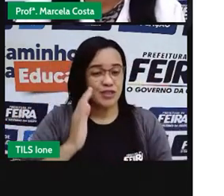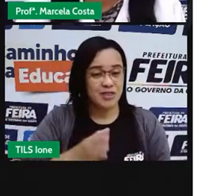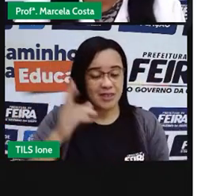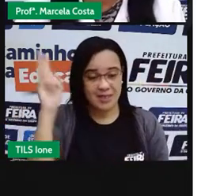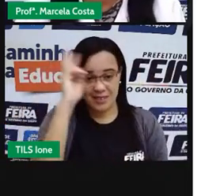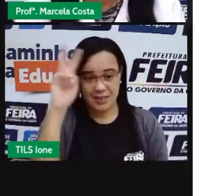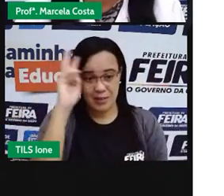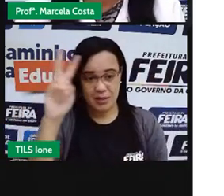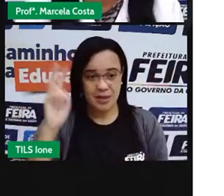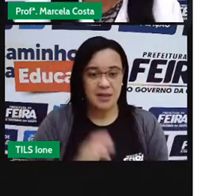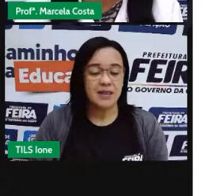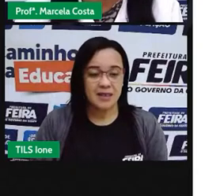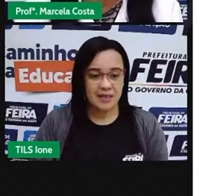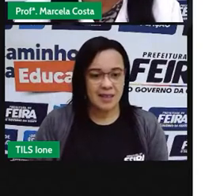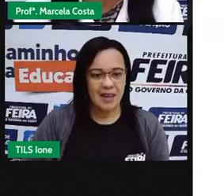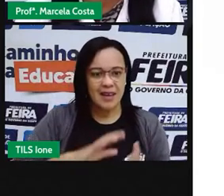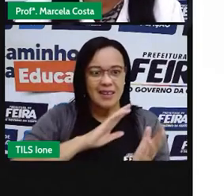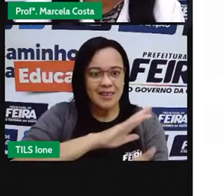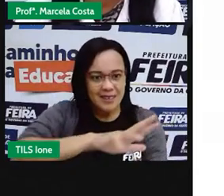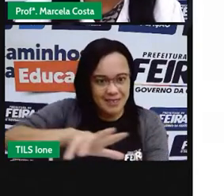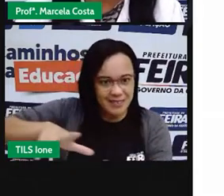pouco sobre Física do Humano?